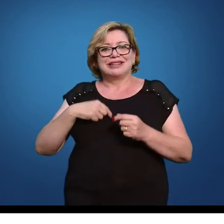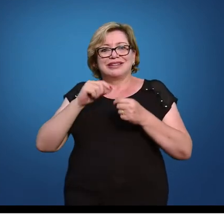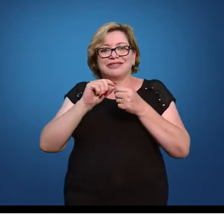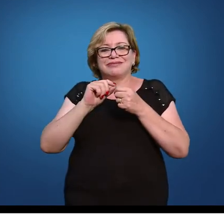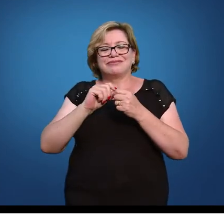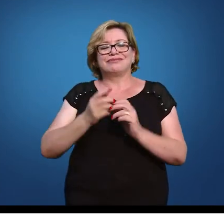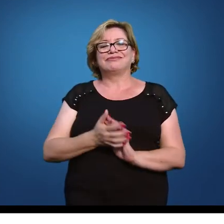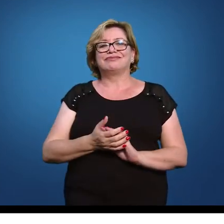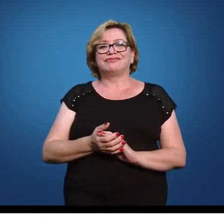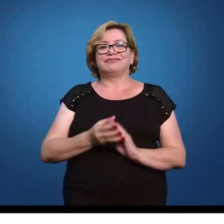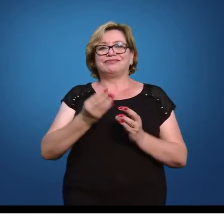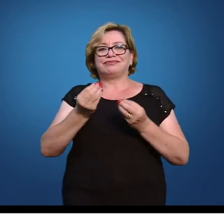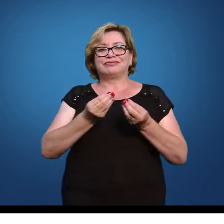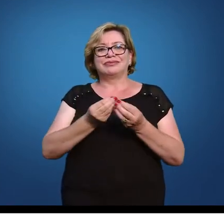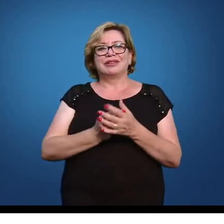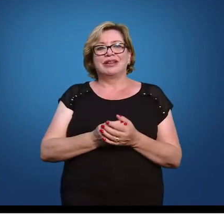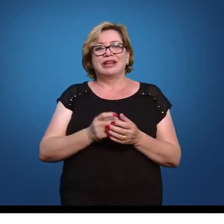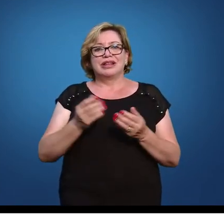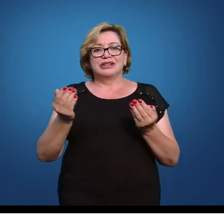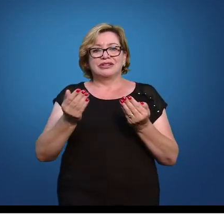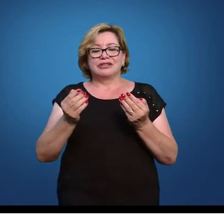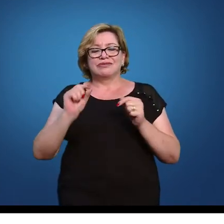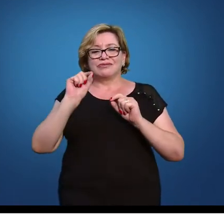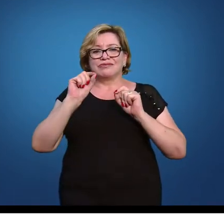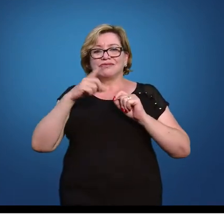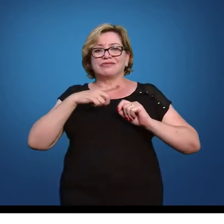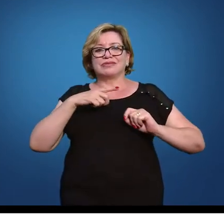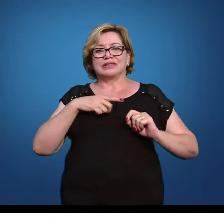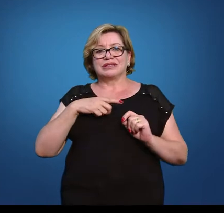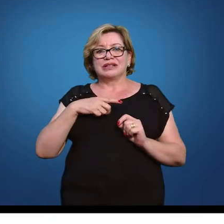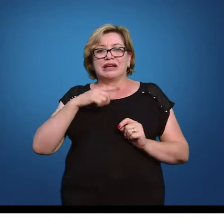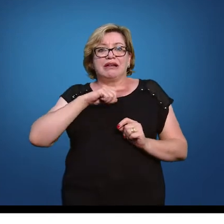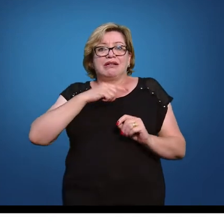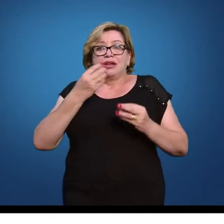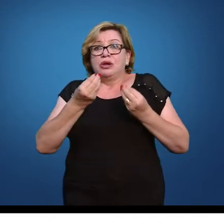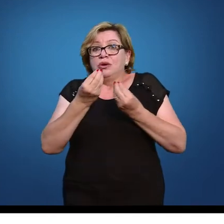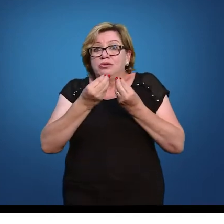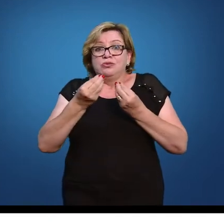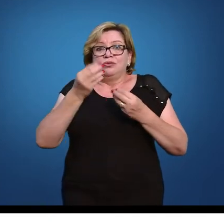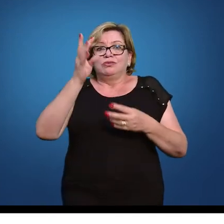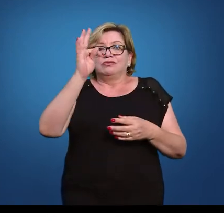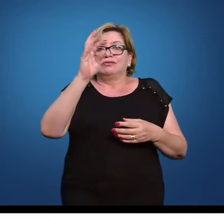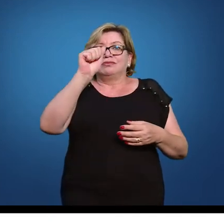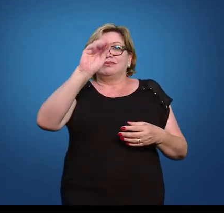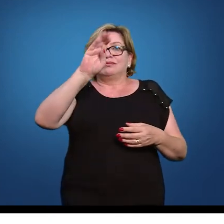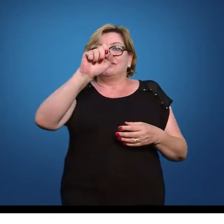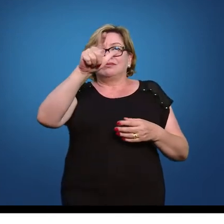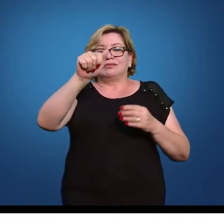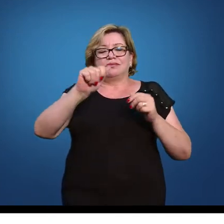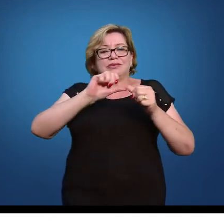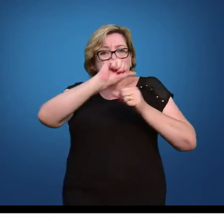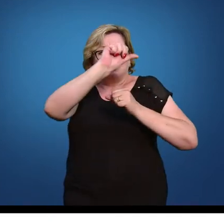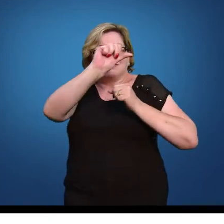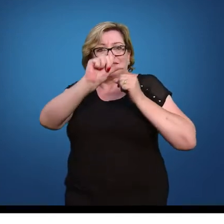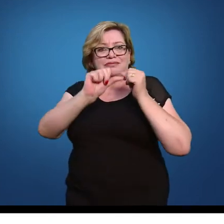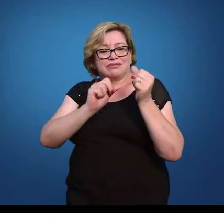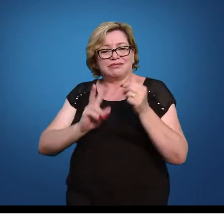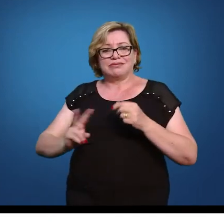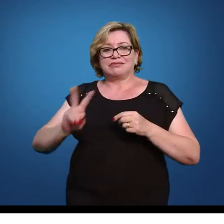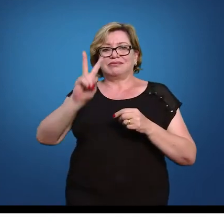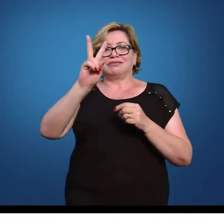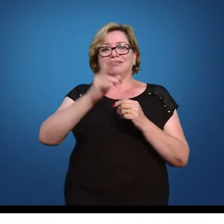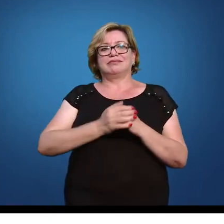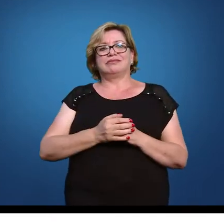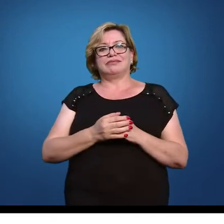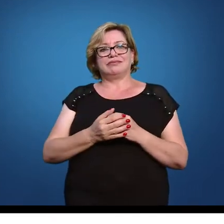resolver a letra A nossa anterior a gente tem o seguinte não tem como usar a tabela diretamente devido aos